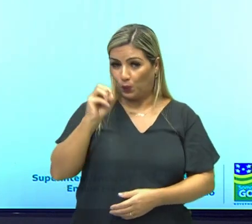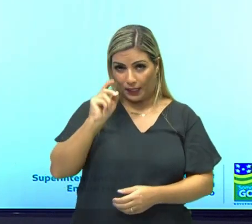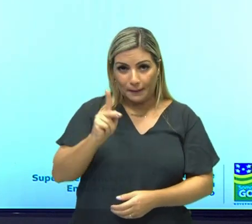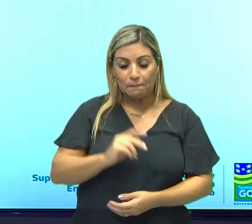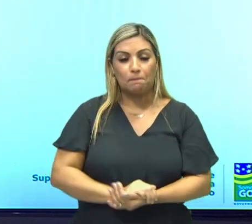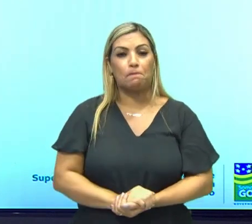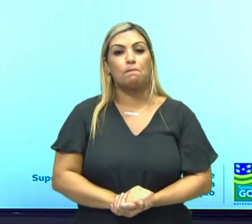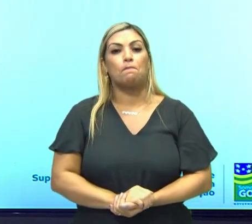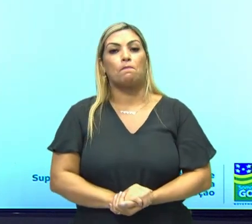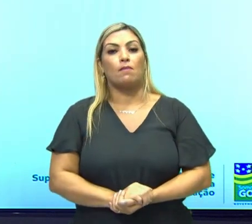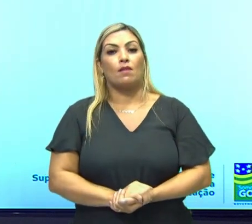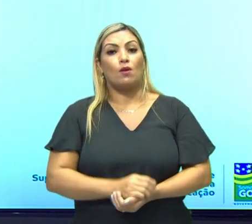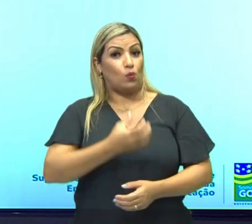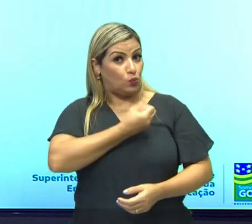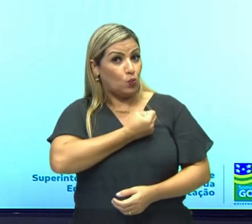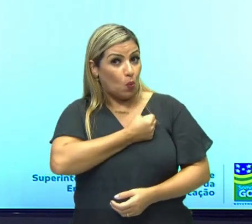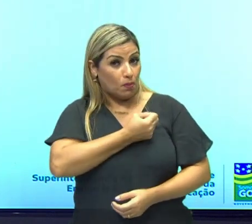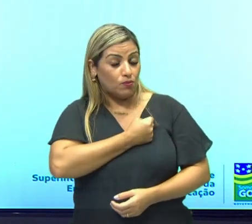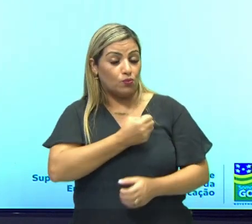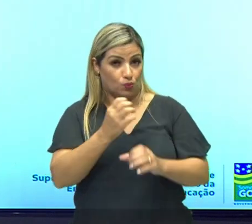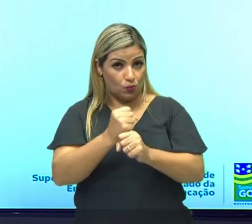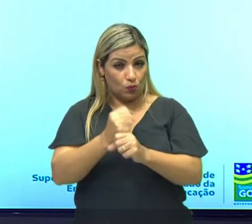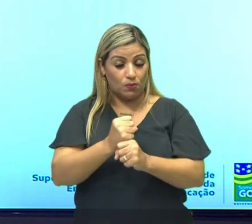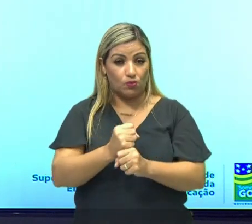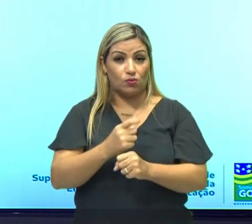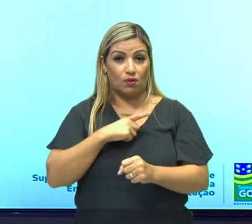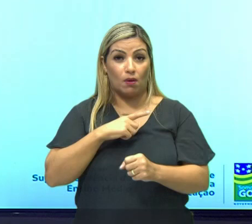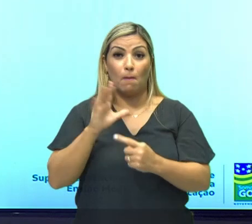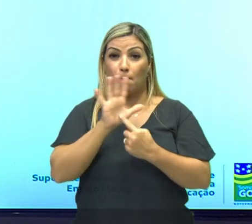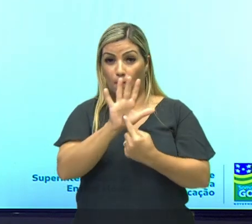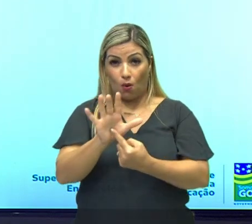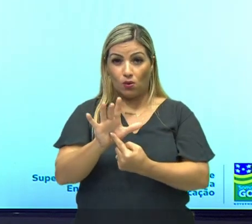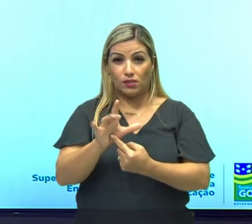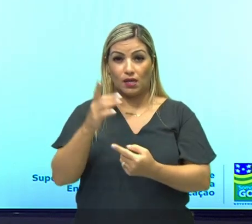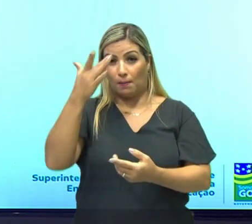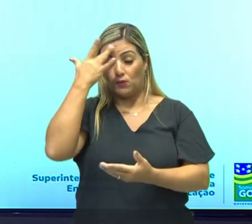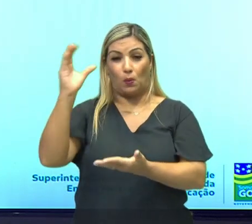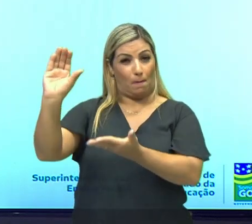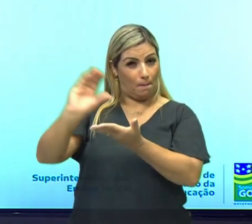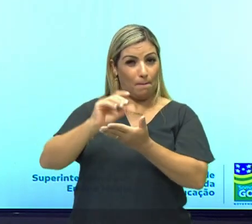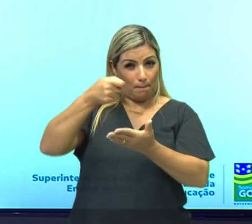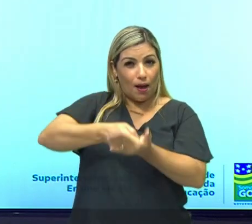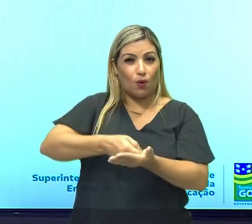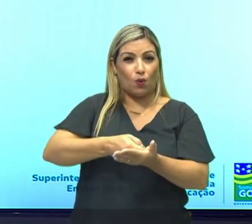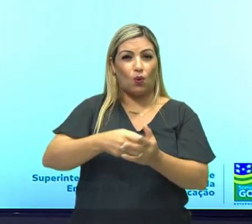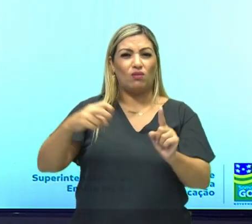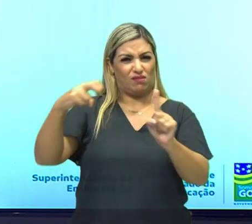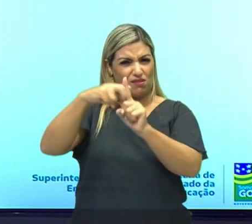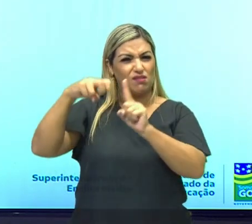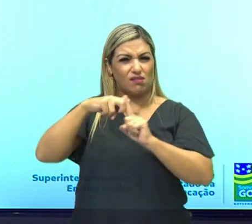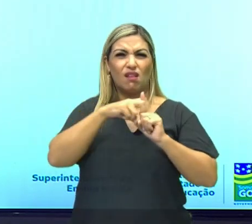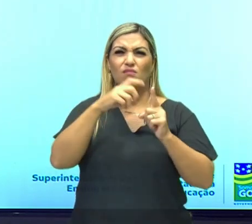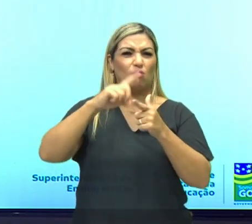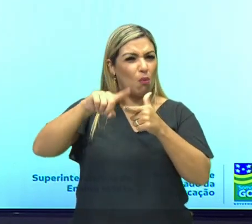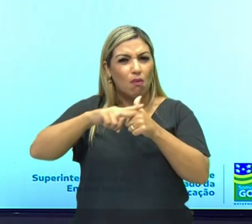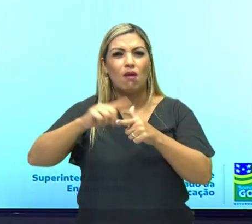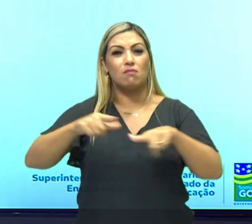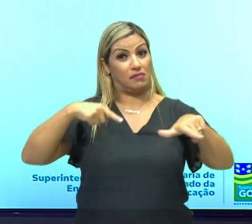Os valores a seguir representam as indenizações em reais decorrentes de acidentes de trabalho,